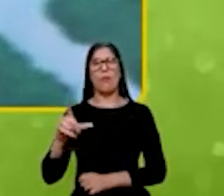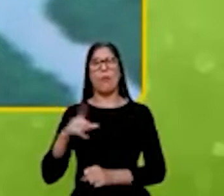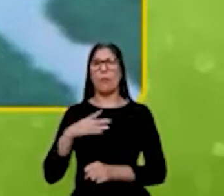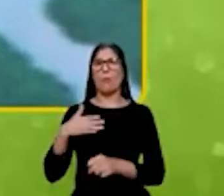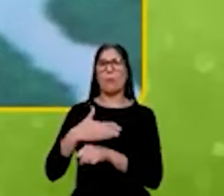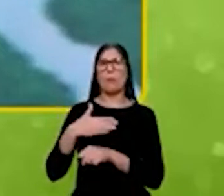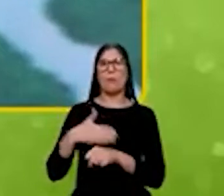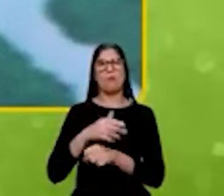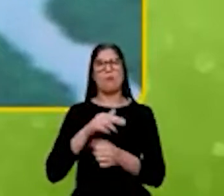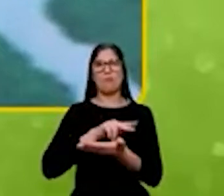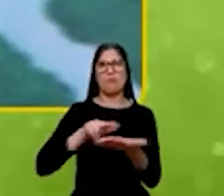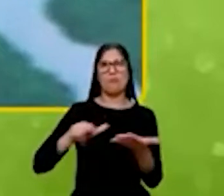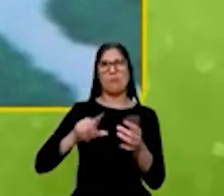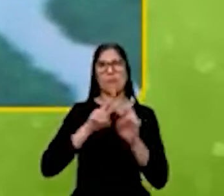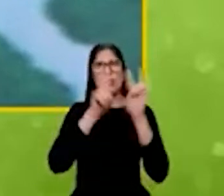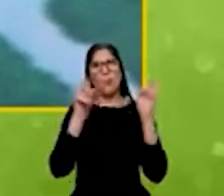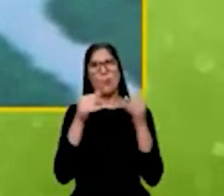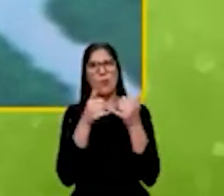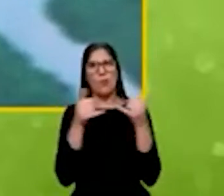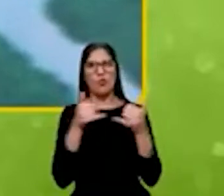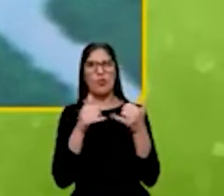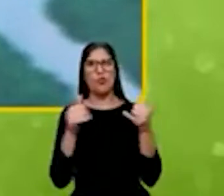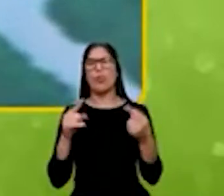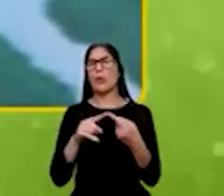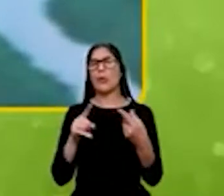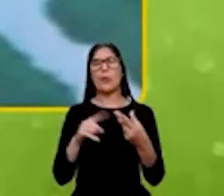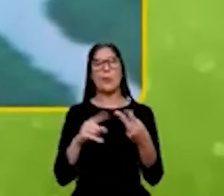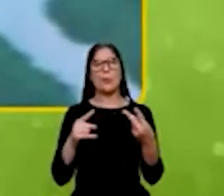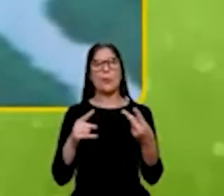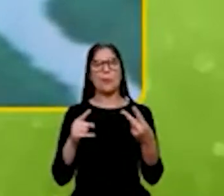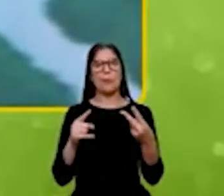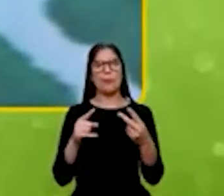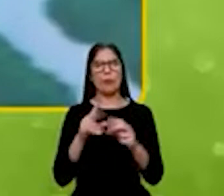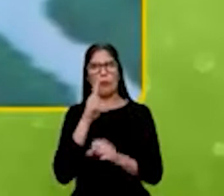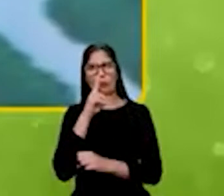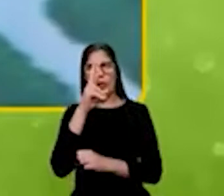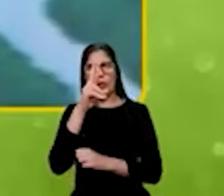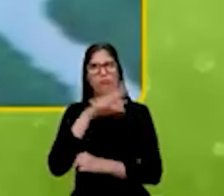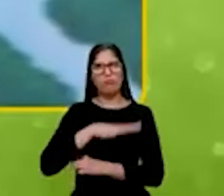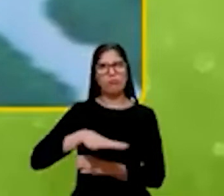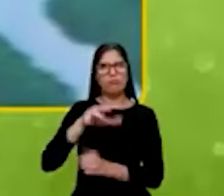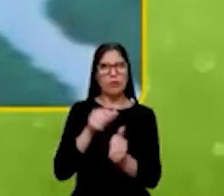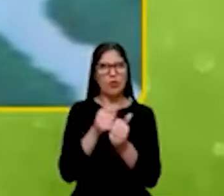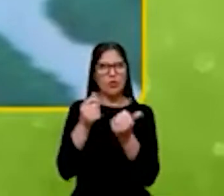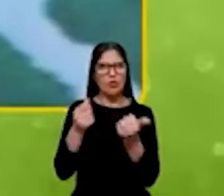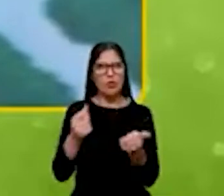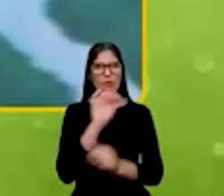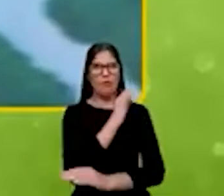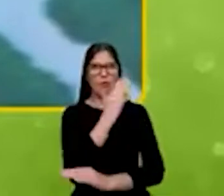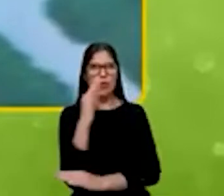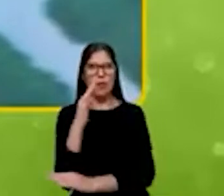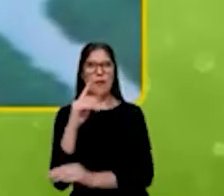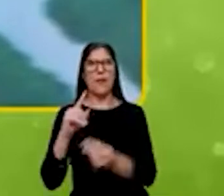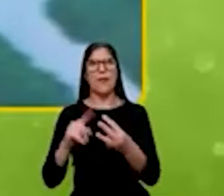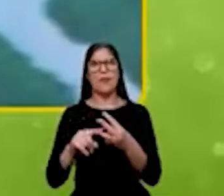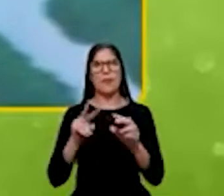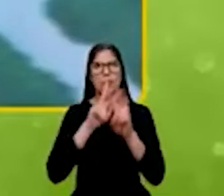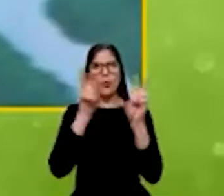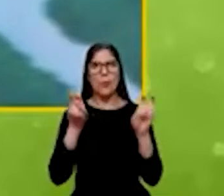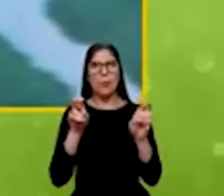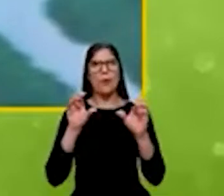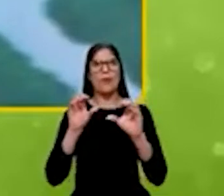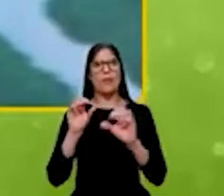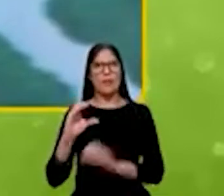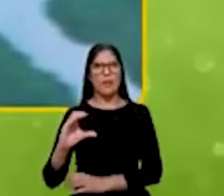sobre energia, painel de fortalecimento da nossa agenda florestal, sobre carbono, aliás,